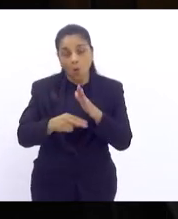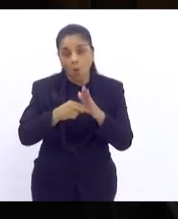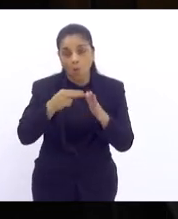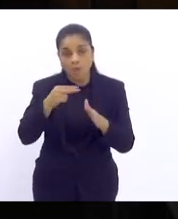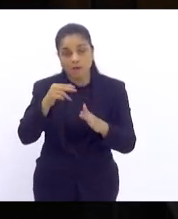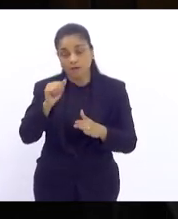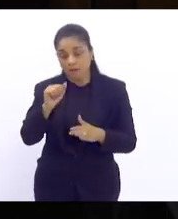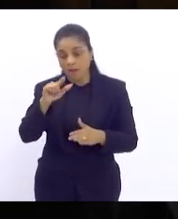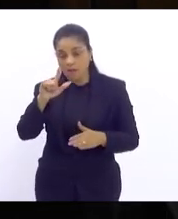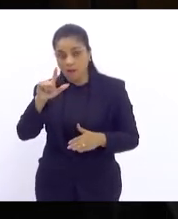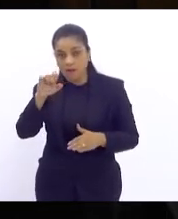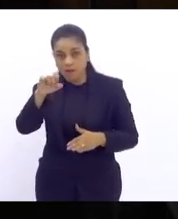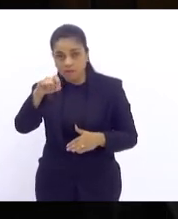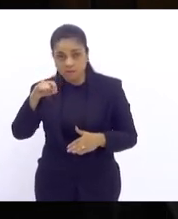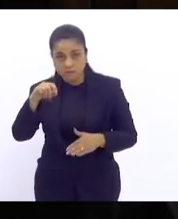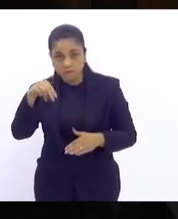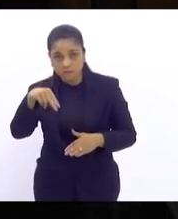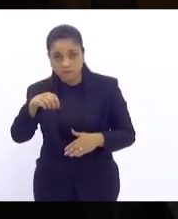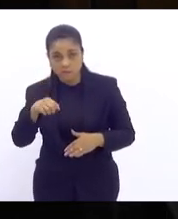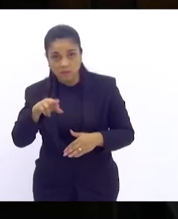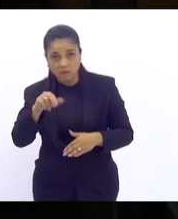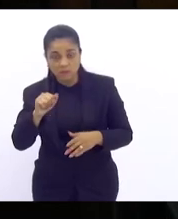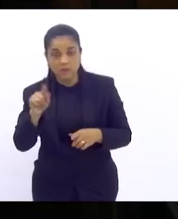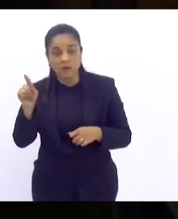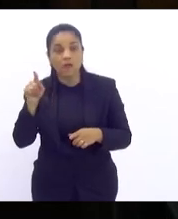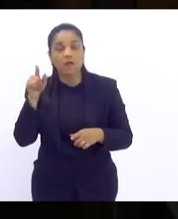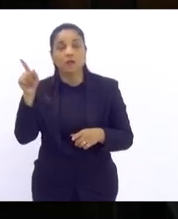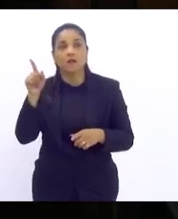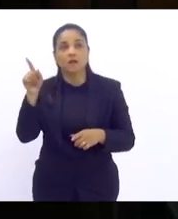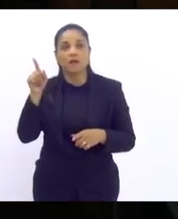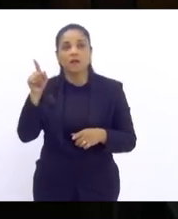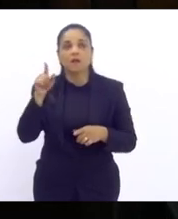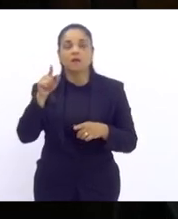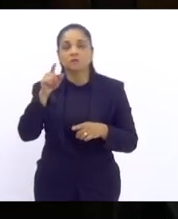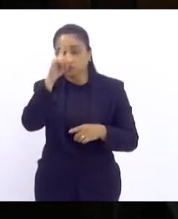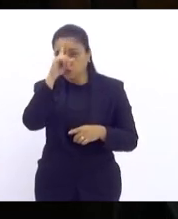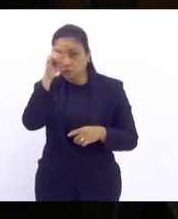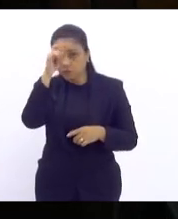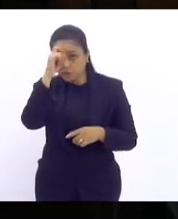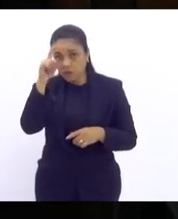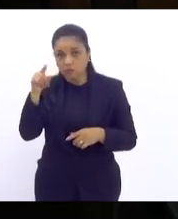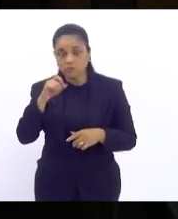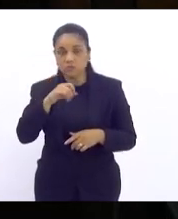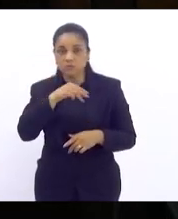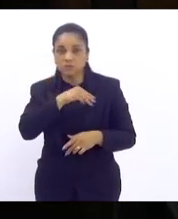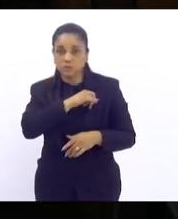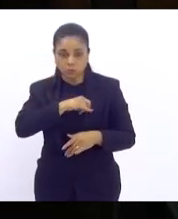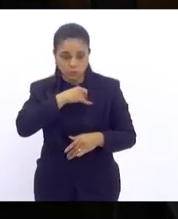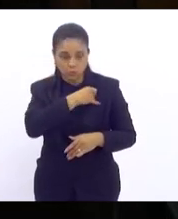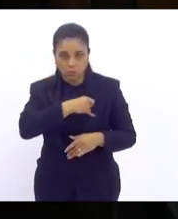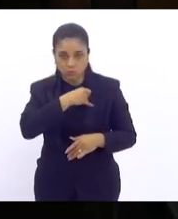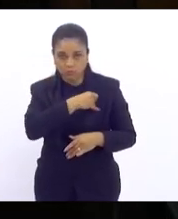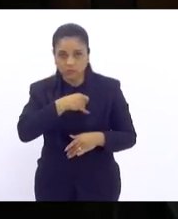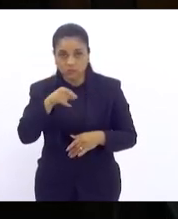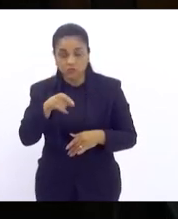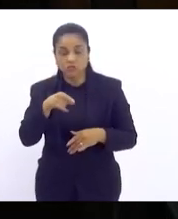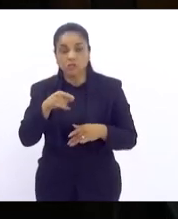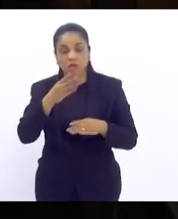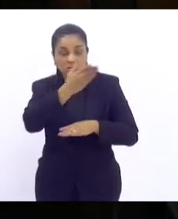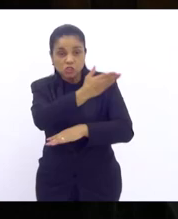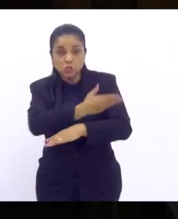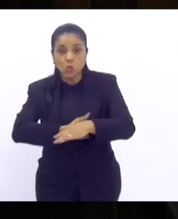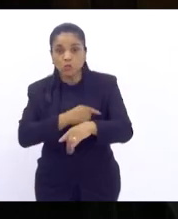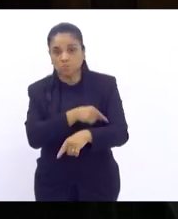da mulher de São João de Miriti o hospital Eloneda Studart e ela teve ali um pedaço do seu corpo